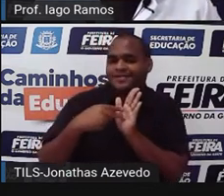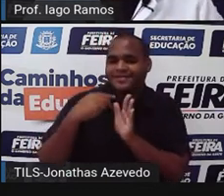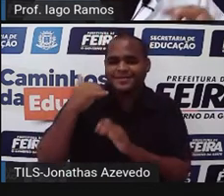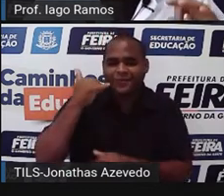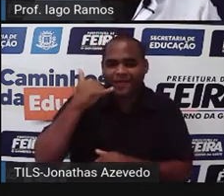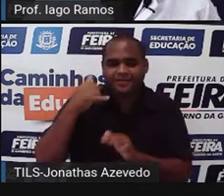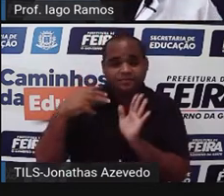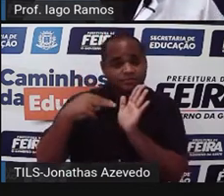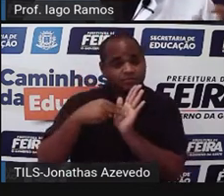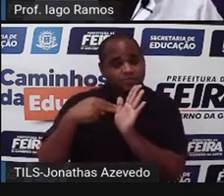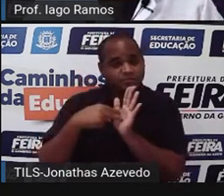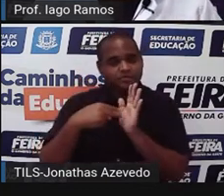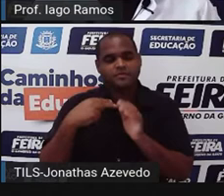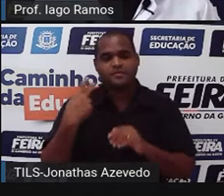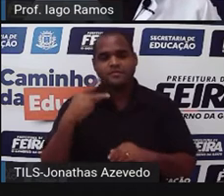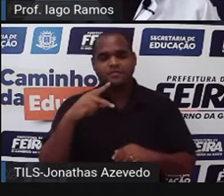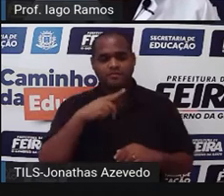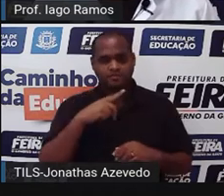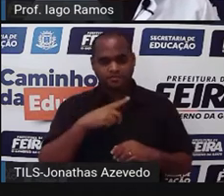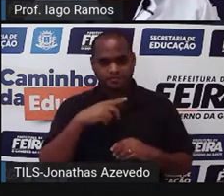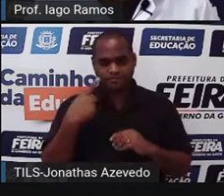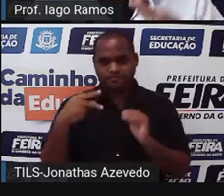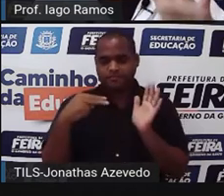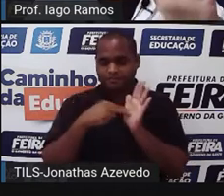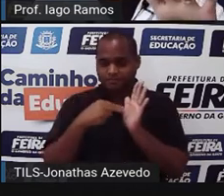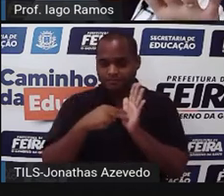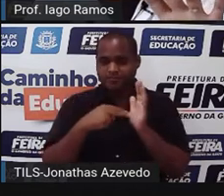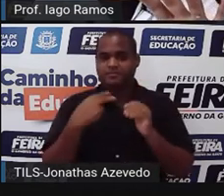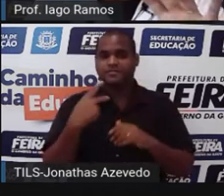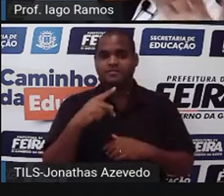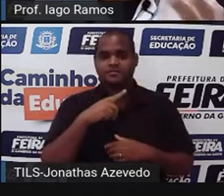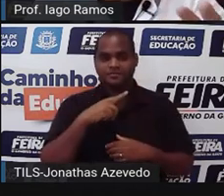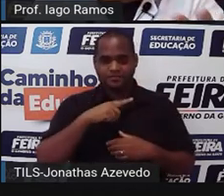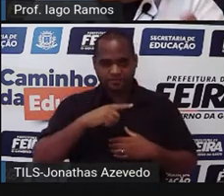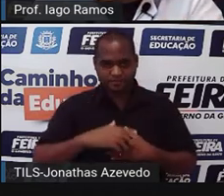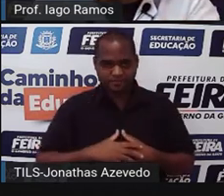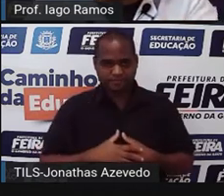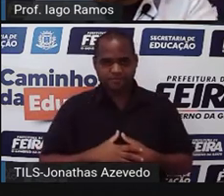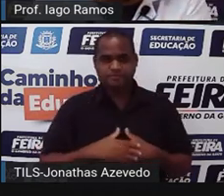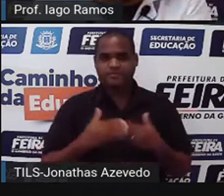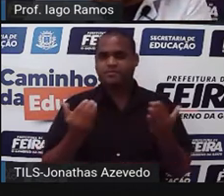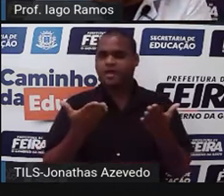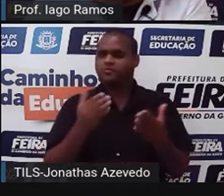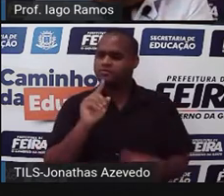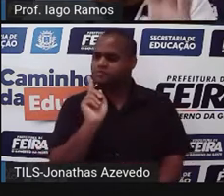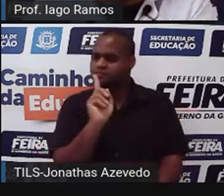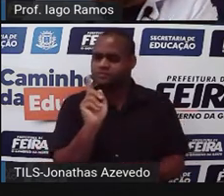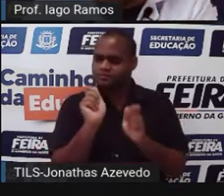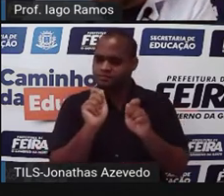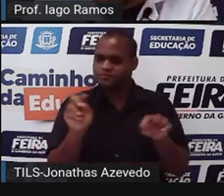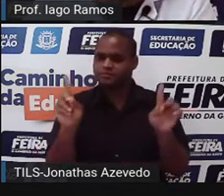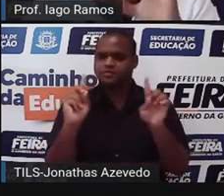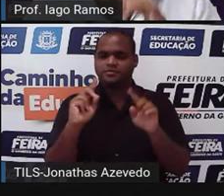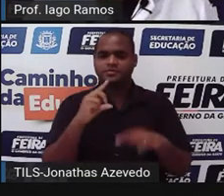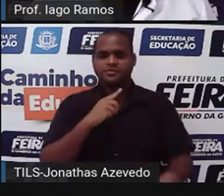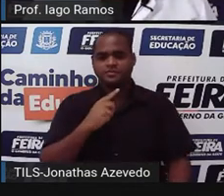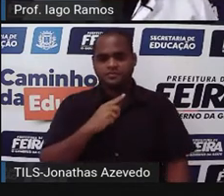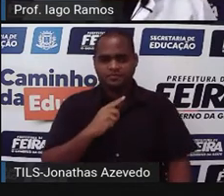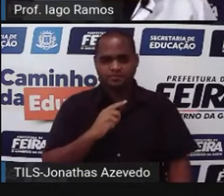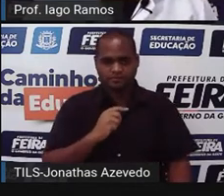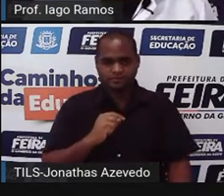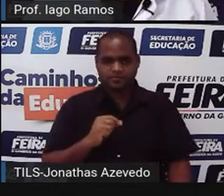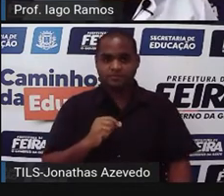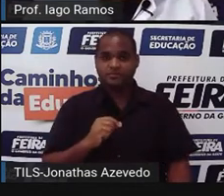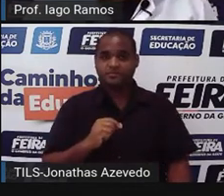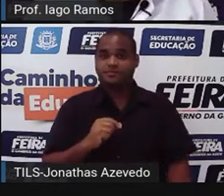na sua casa. De preferência, o carregador do seu celular, tá bom? Mas assim, calma, agora não, segura. Calma. Eu vou dar o